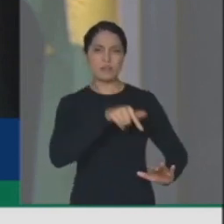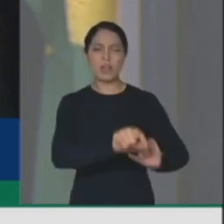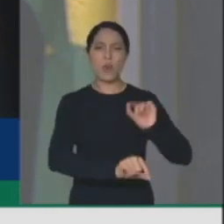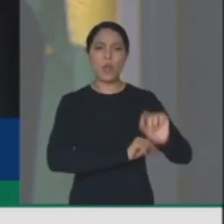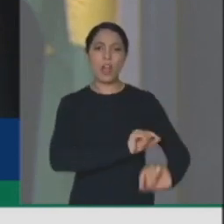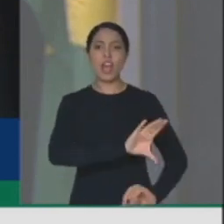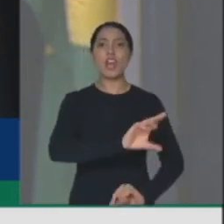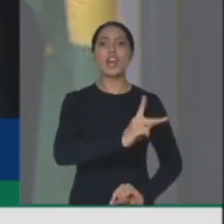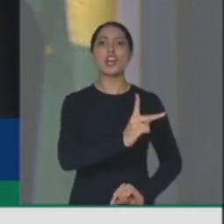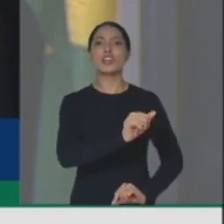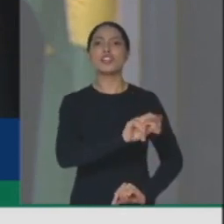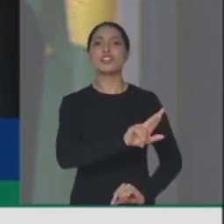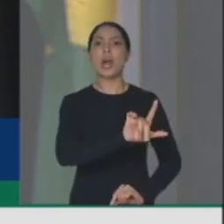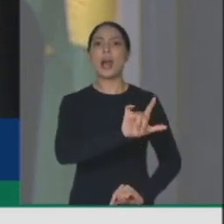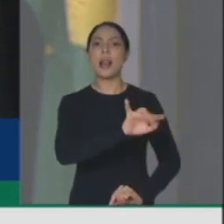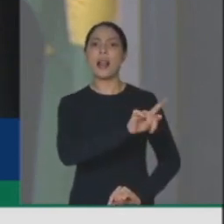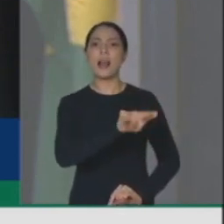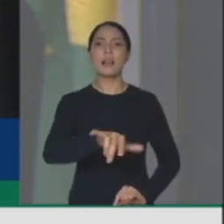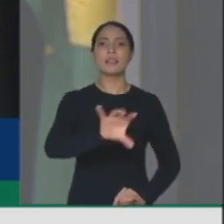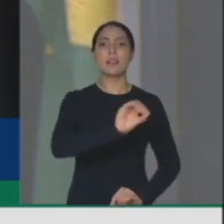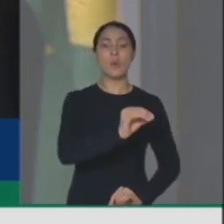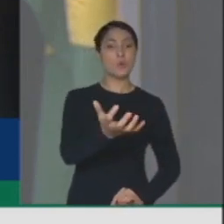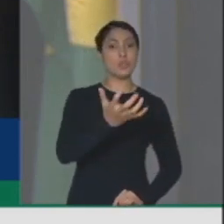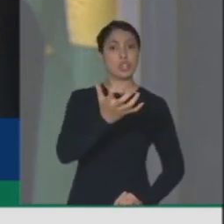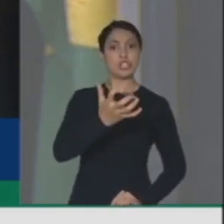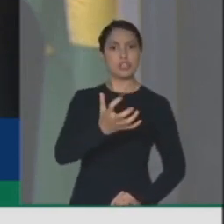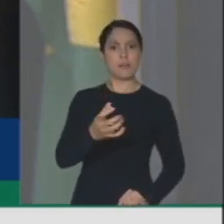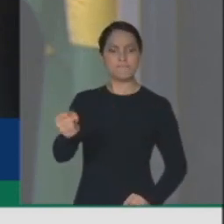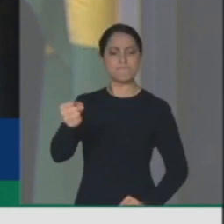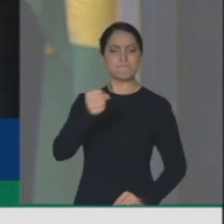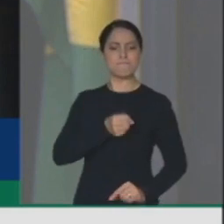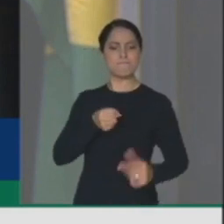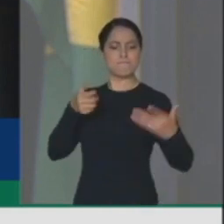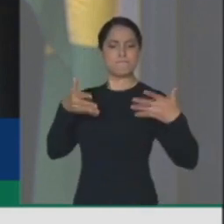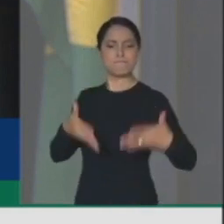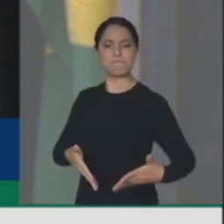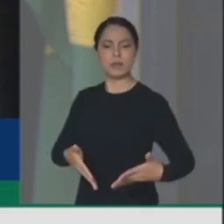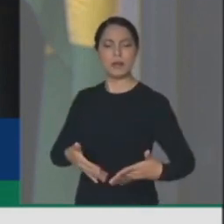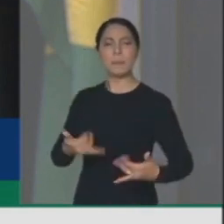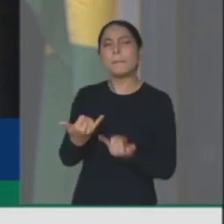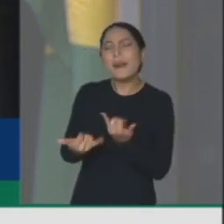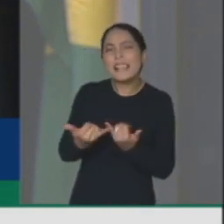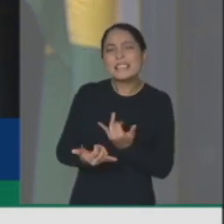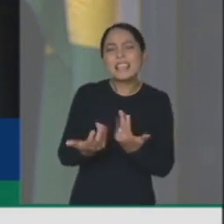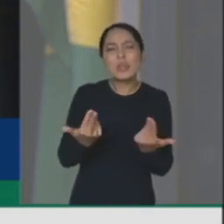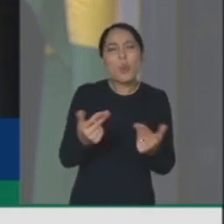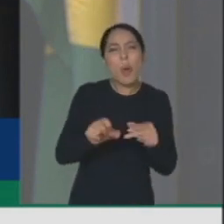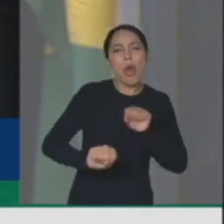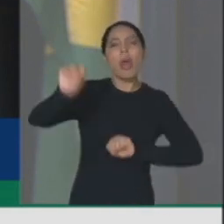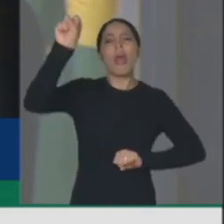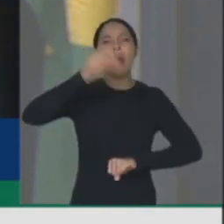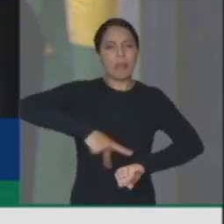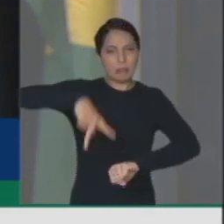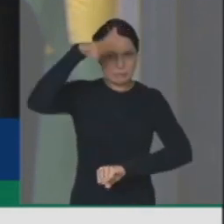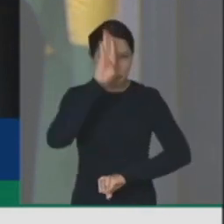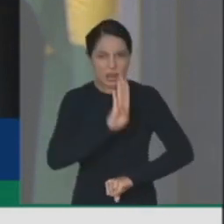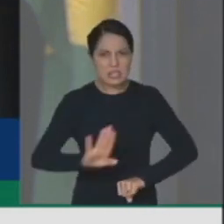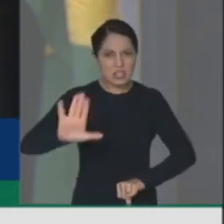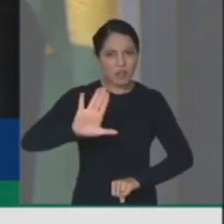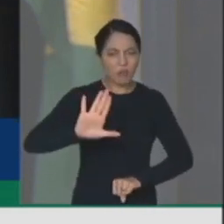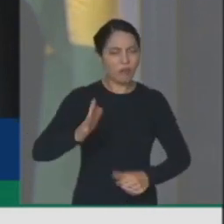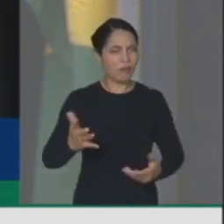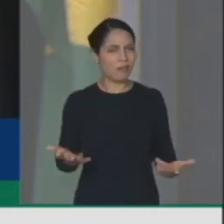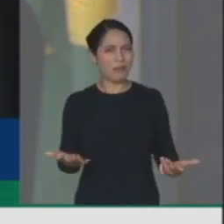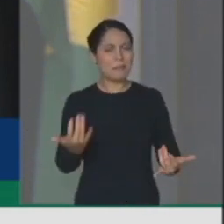Caiado, querendo assumir essa pauta como se fossem os heróis da pátria, querendo já fazer sua